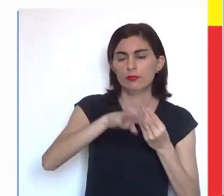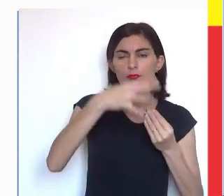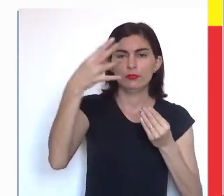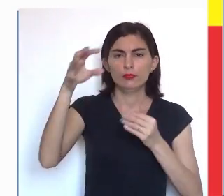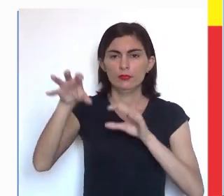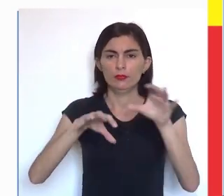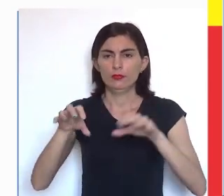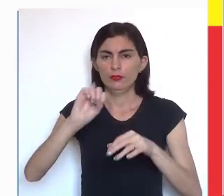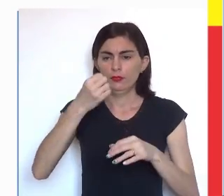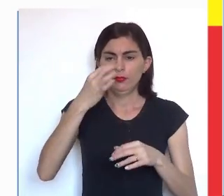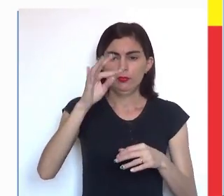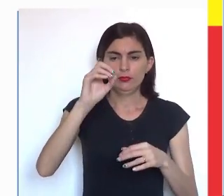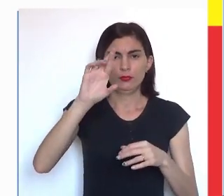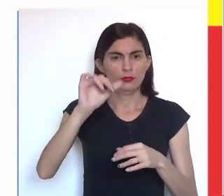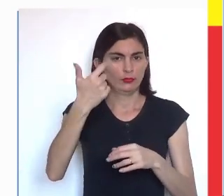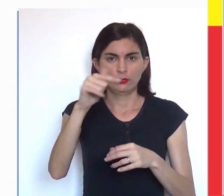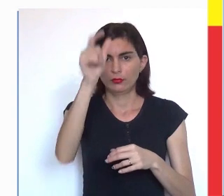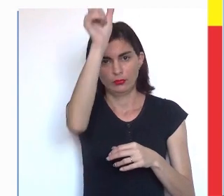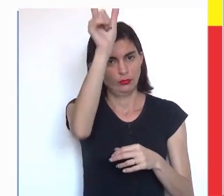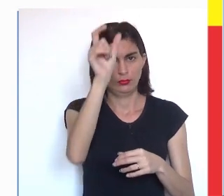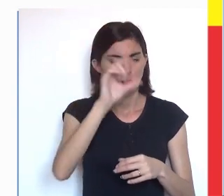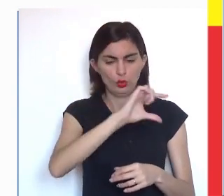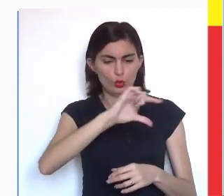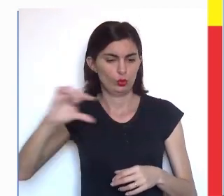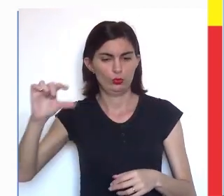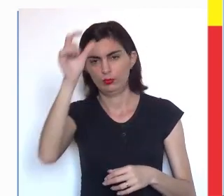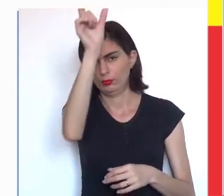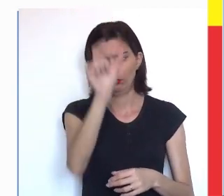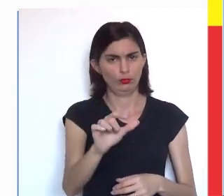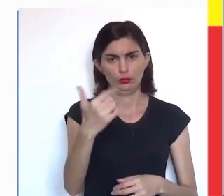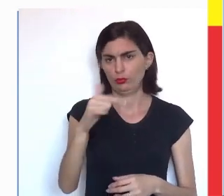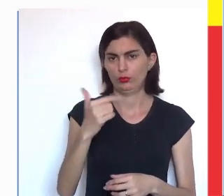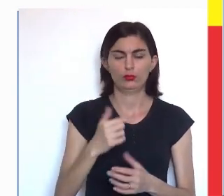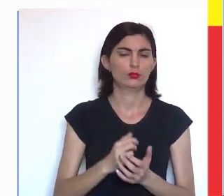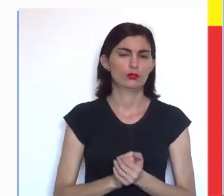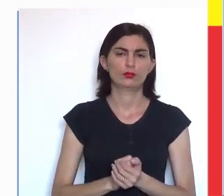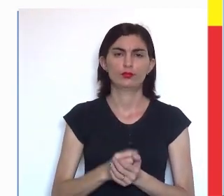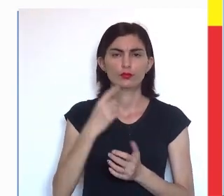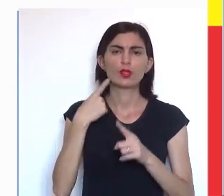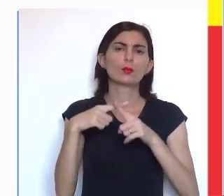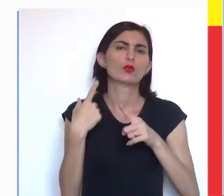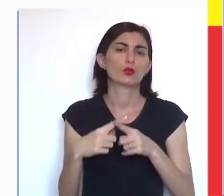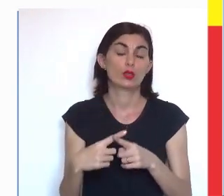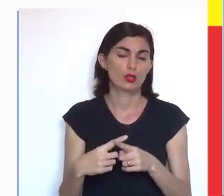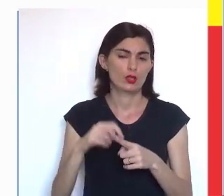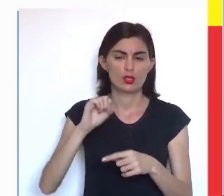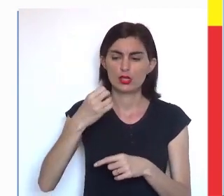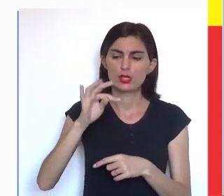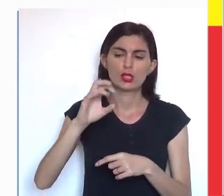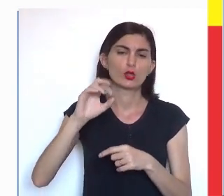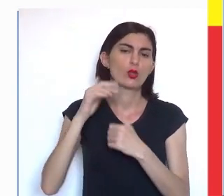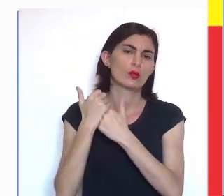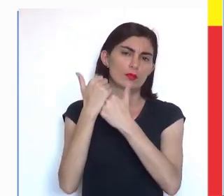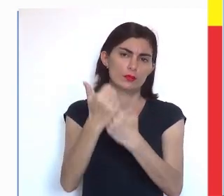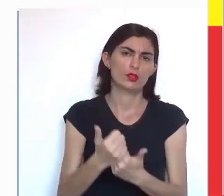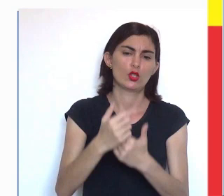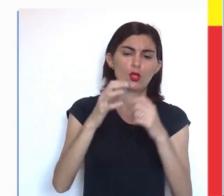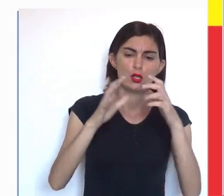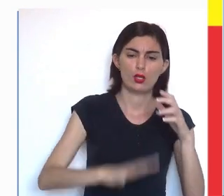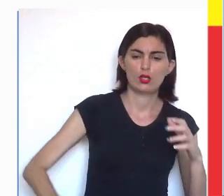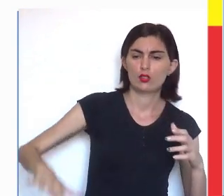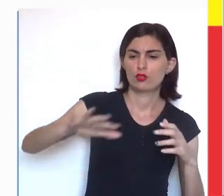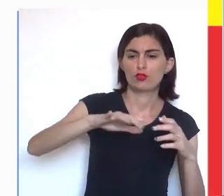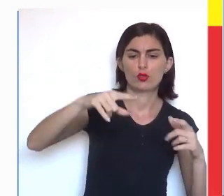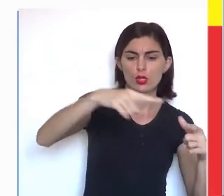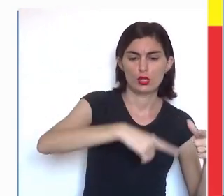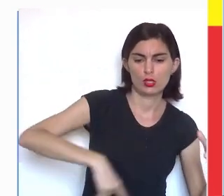gráfico de setores, não tem eixo horizontal e vertical, certo? Porque no gráfico de setores, representa